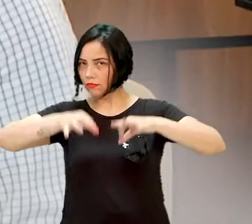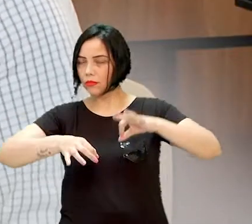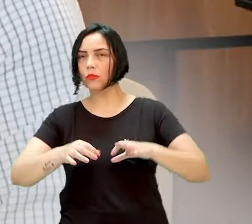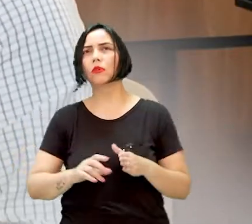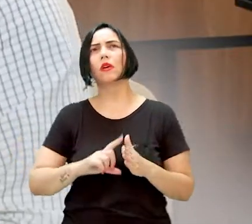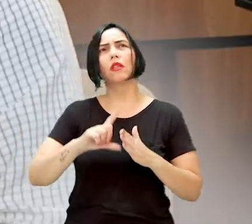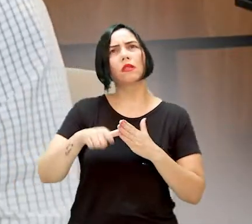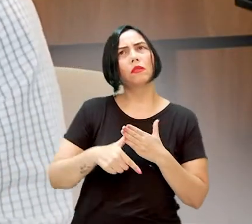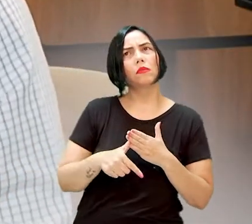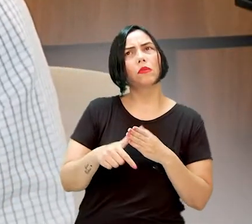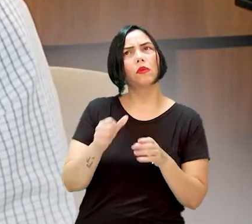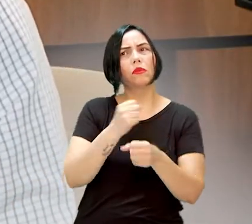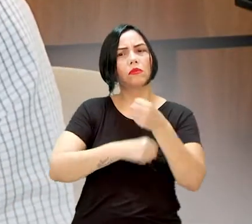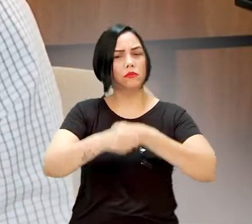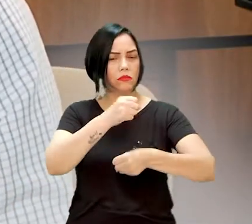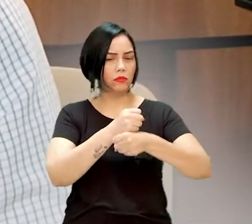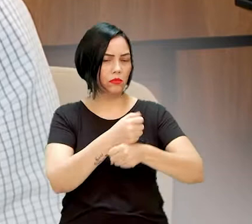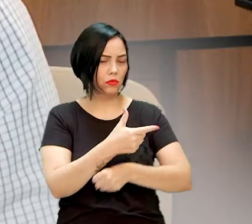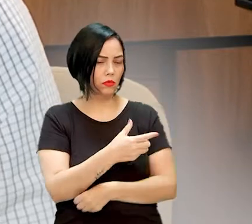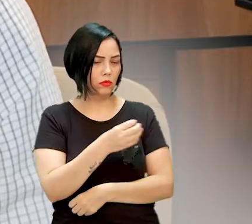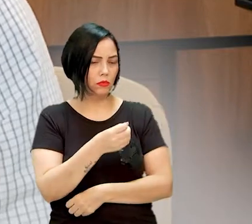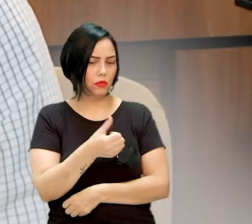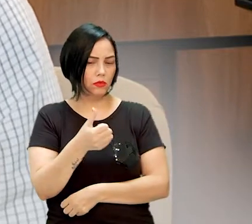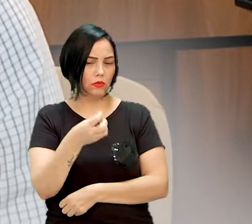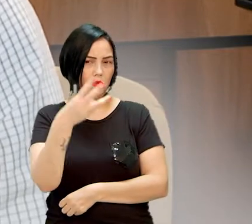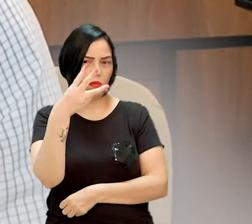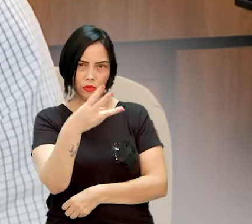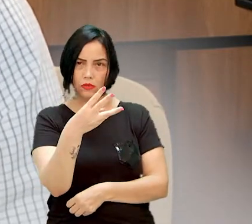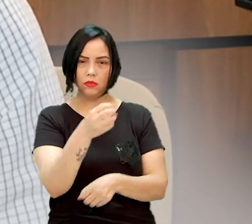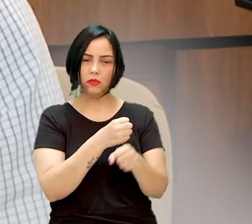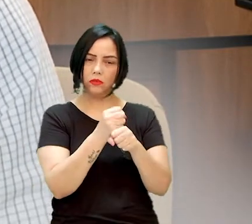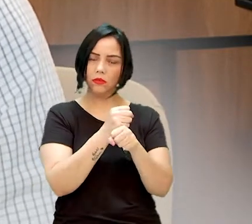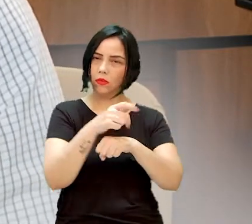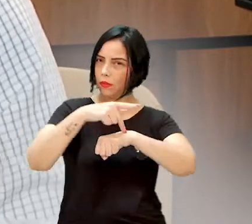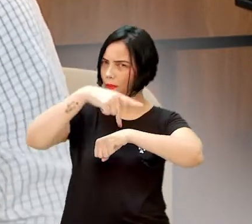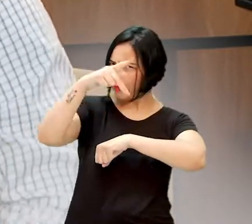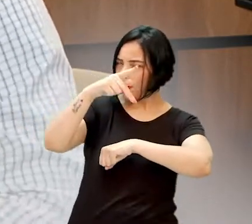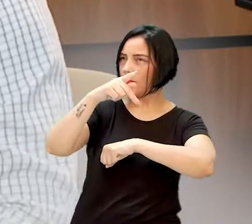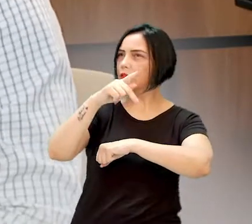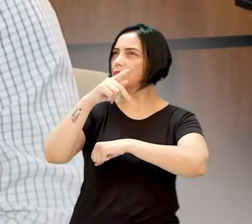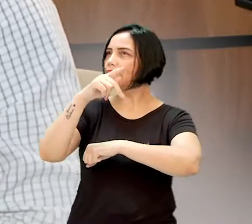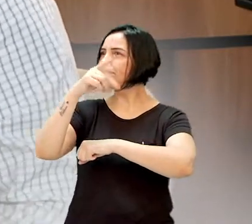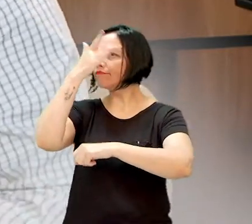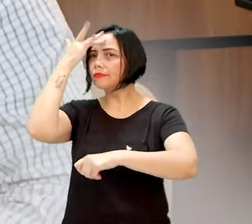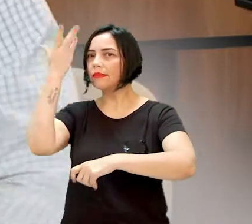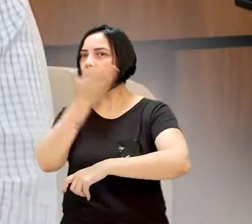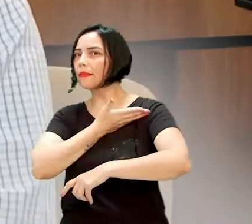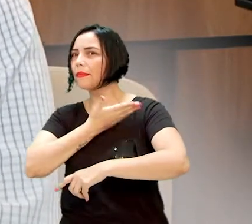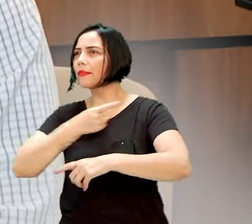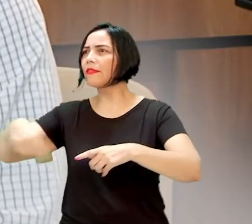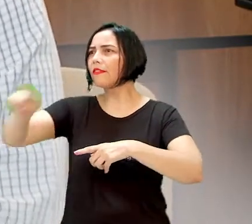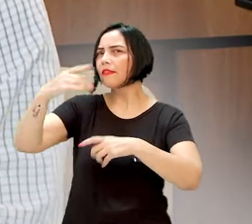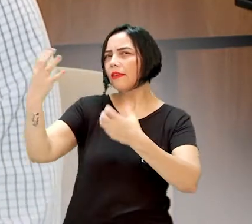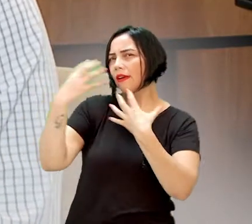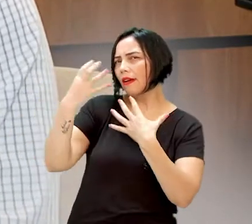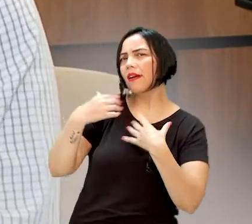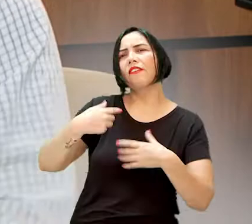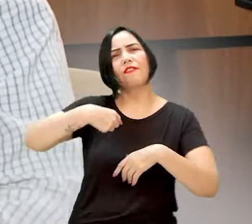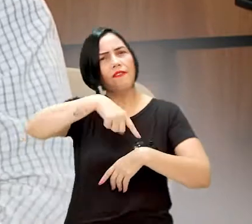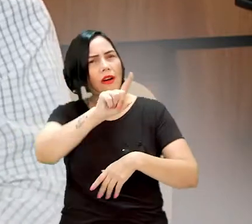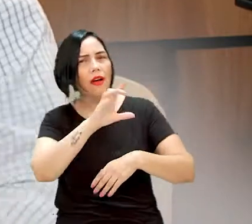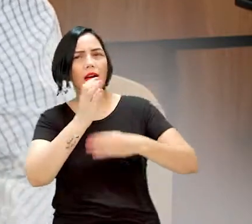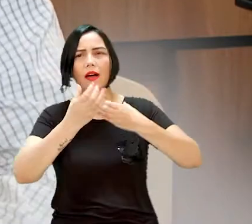Só que em 2013, estava fazendo pós-graduação e os colegas incentivaram nós, Jefferson, faz concurso público,